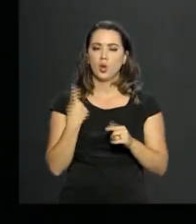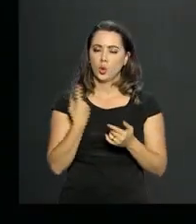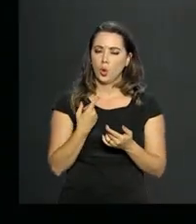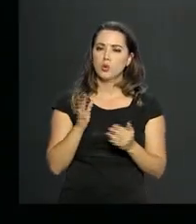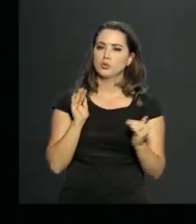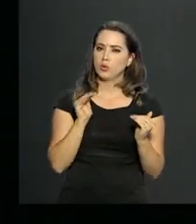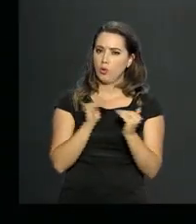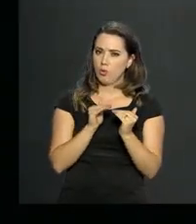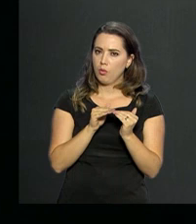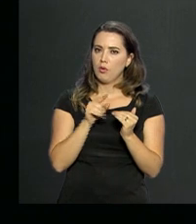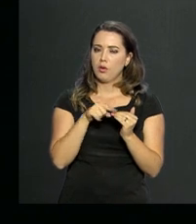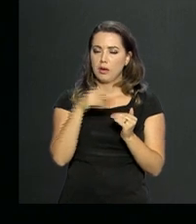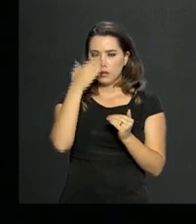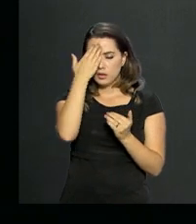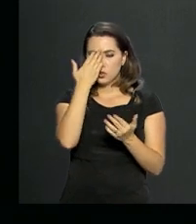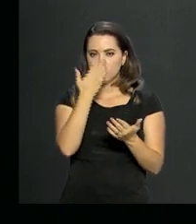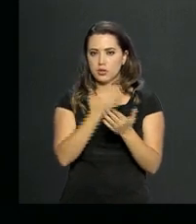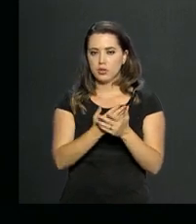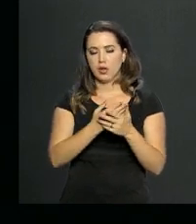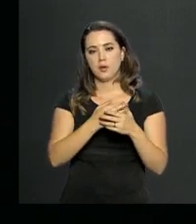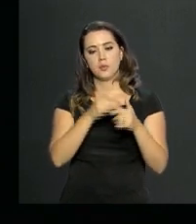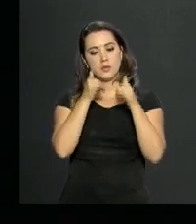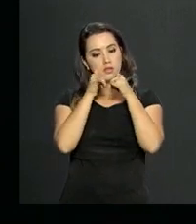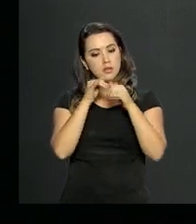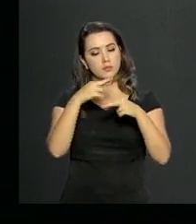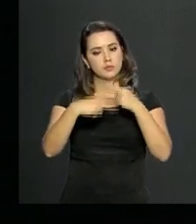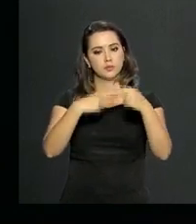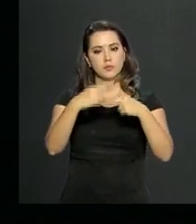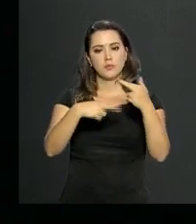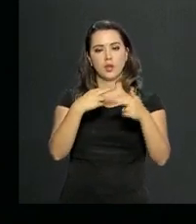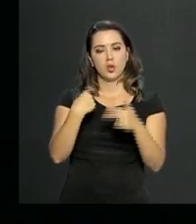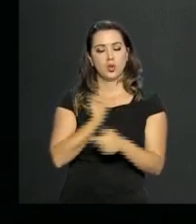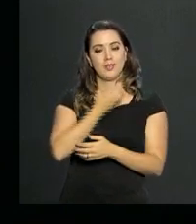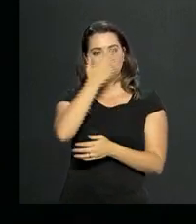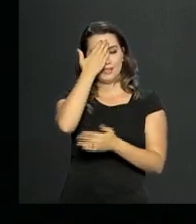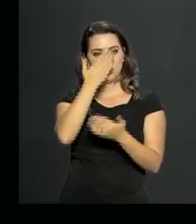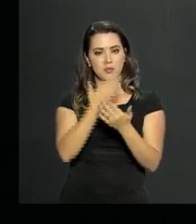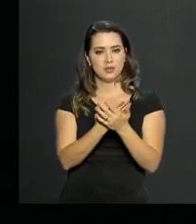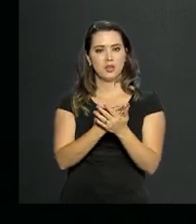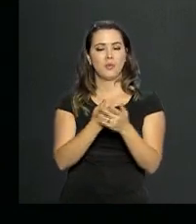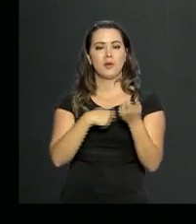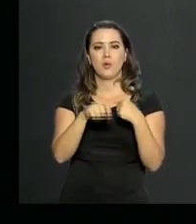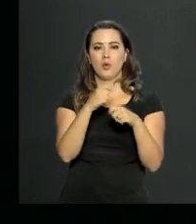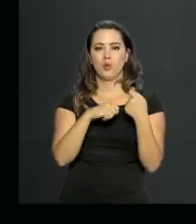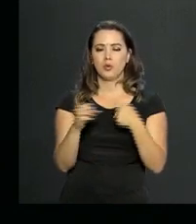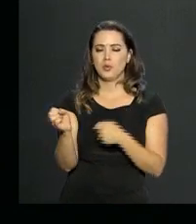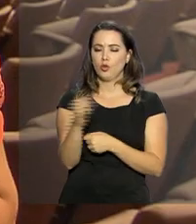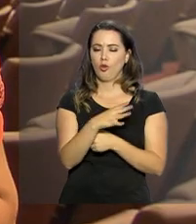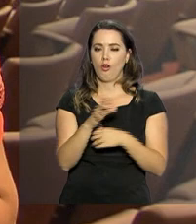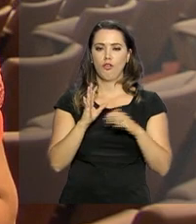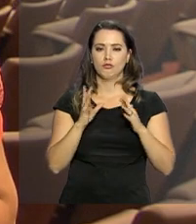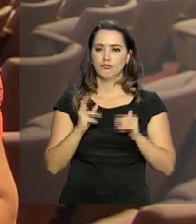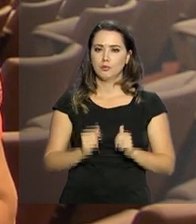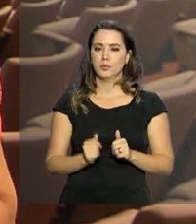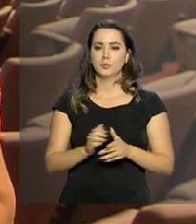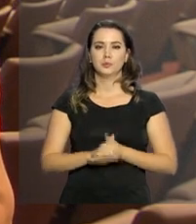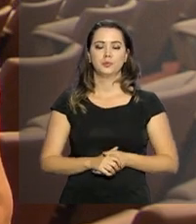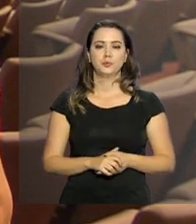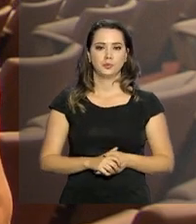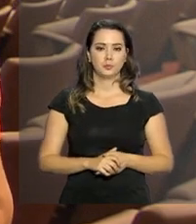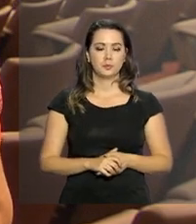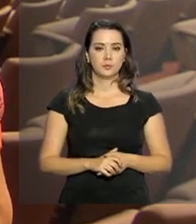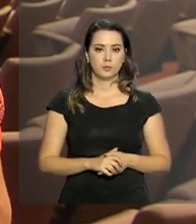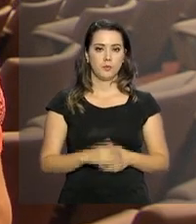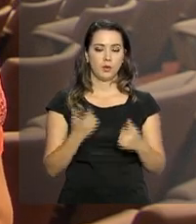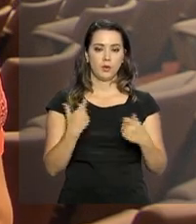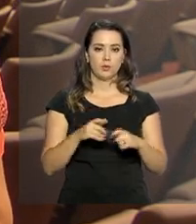energia renovável, nós estamos apostando em uma economia de baixo carbono, uma economia moderna. As fontes renováveis de